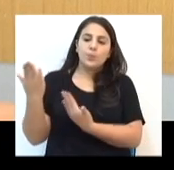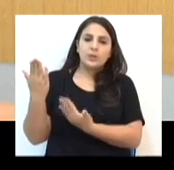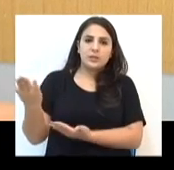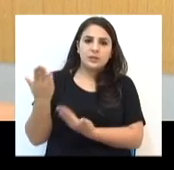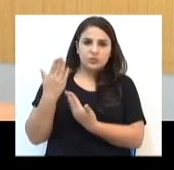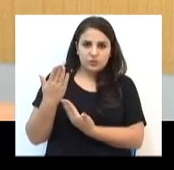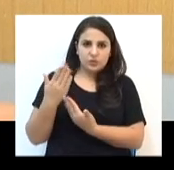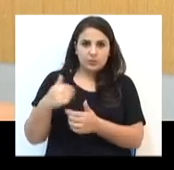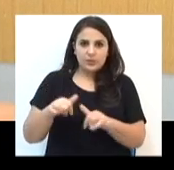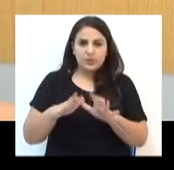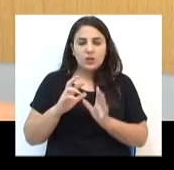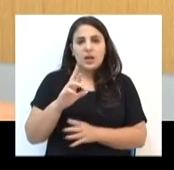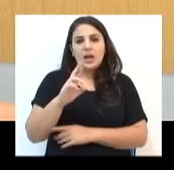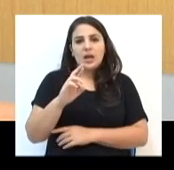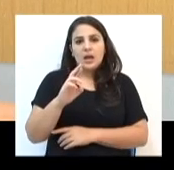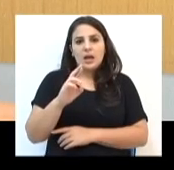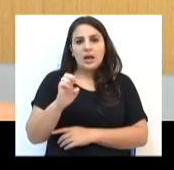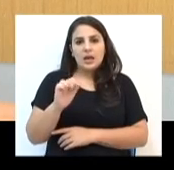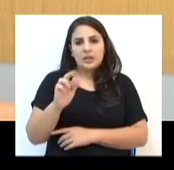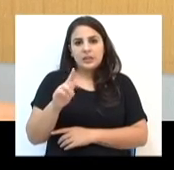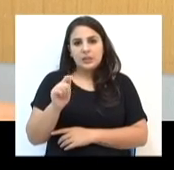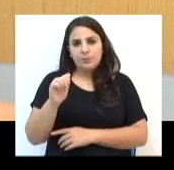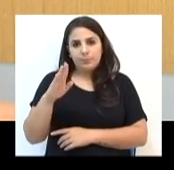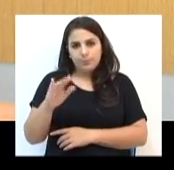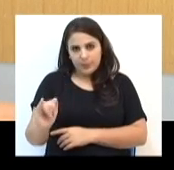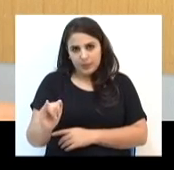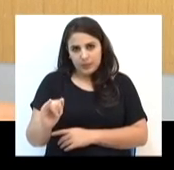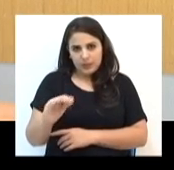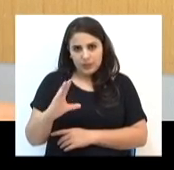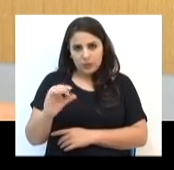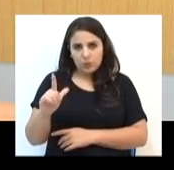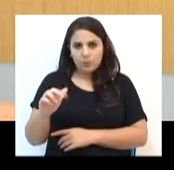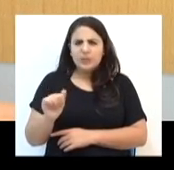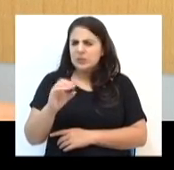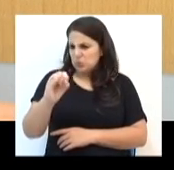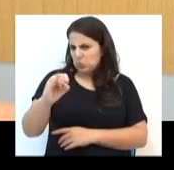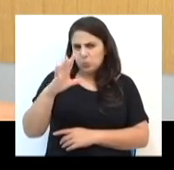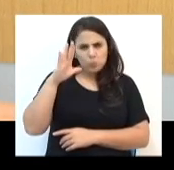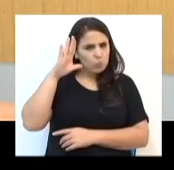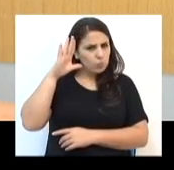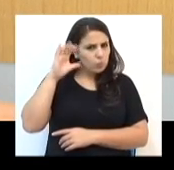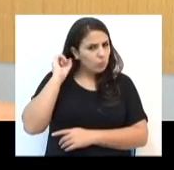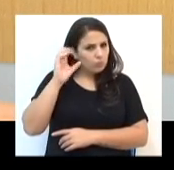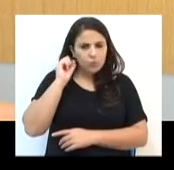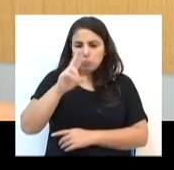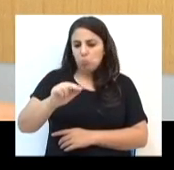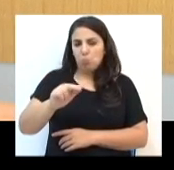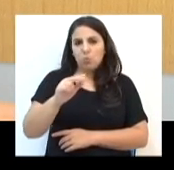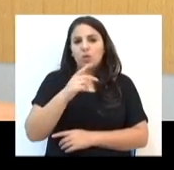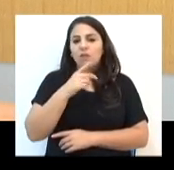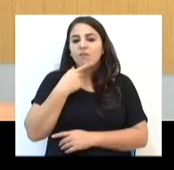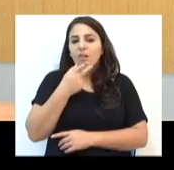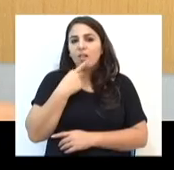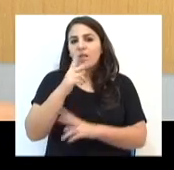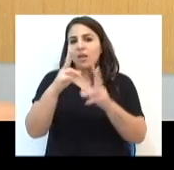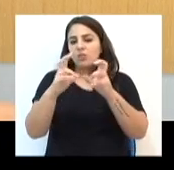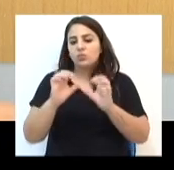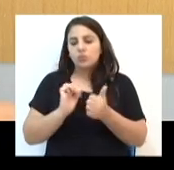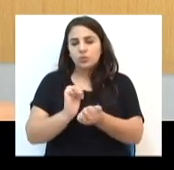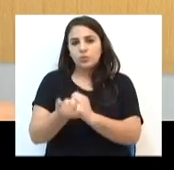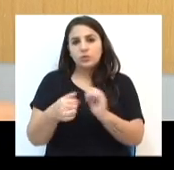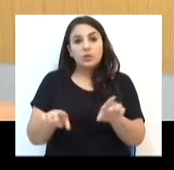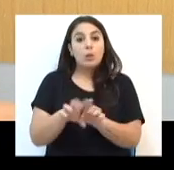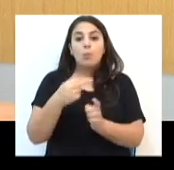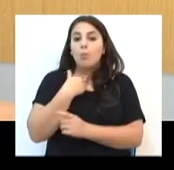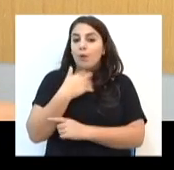Planalto Rugby Club. Você aí de casa que nunca ouviu falar desta modalidade esportiva, não pode